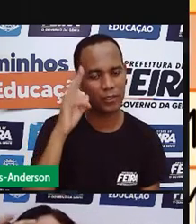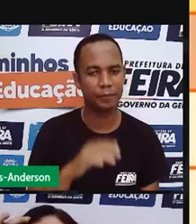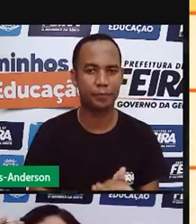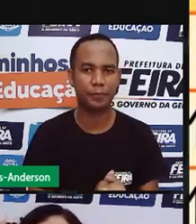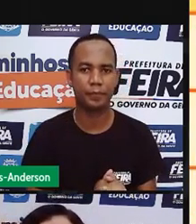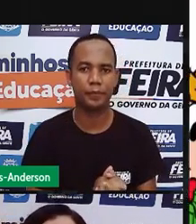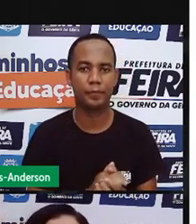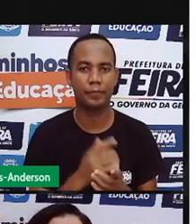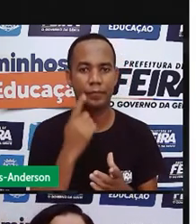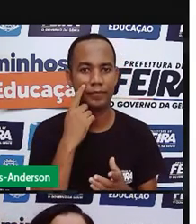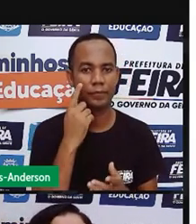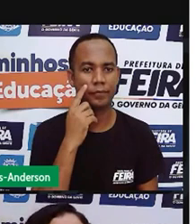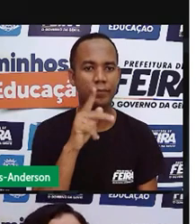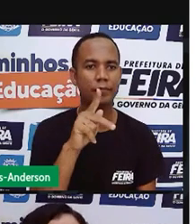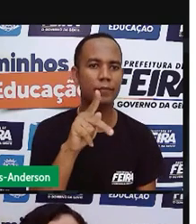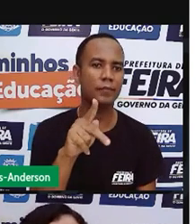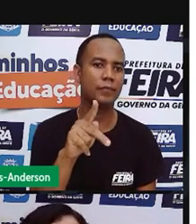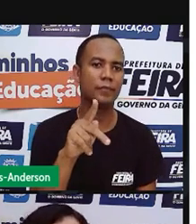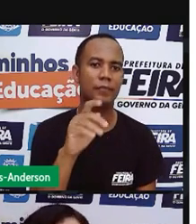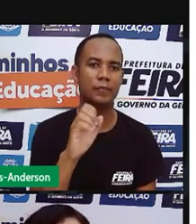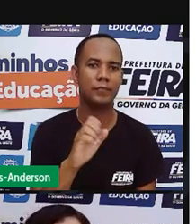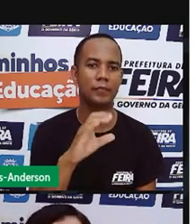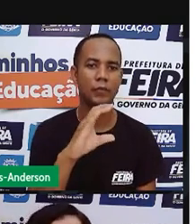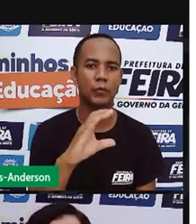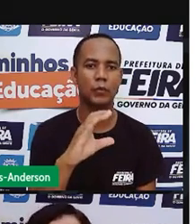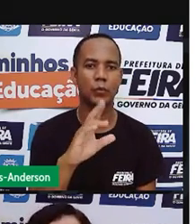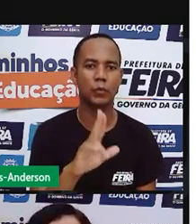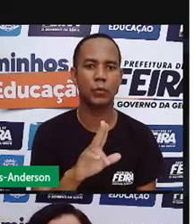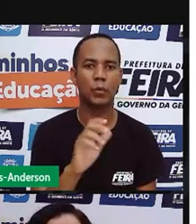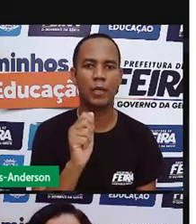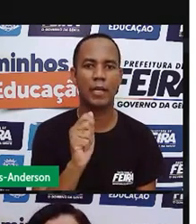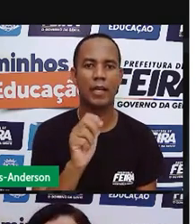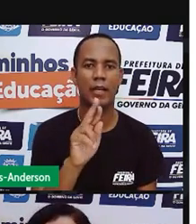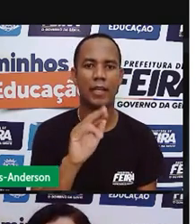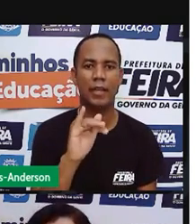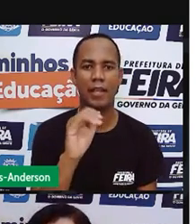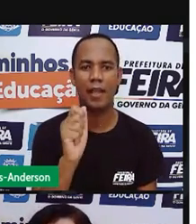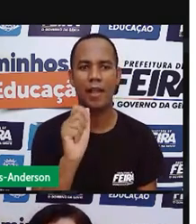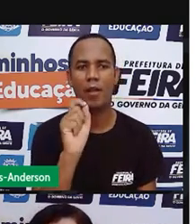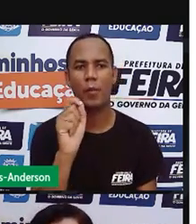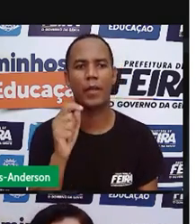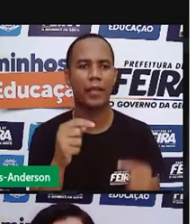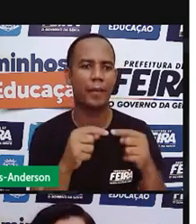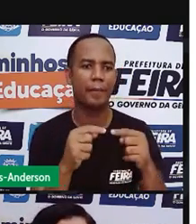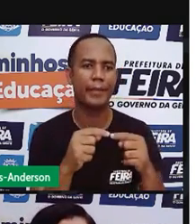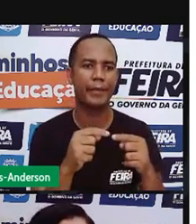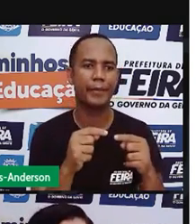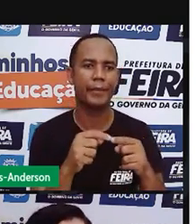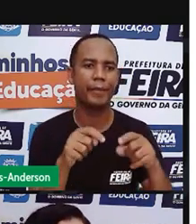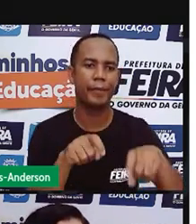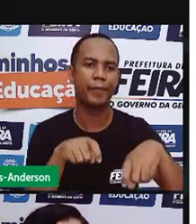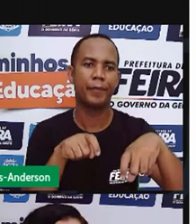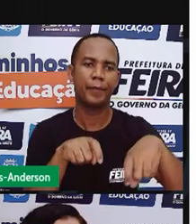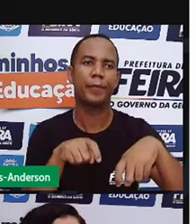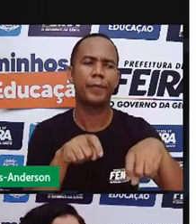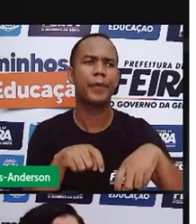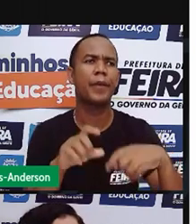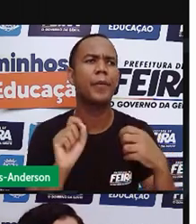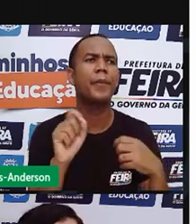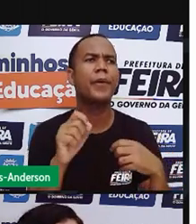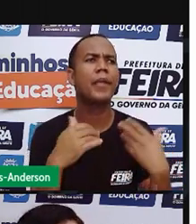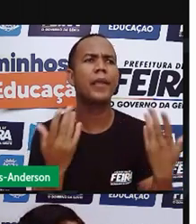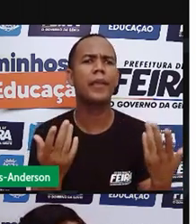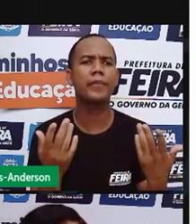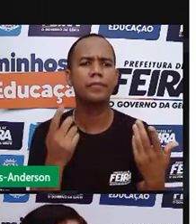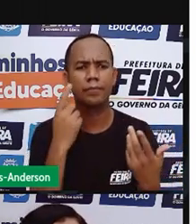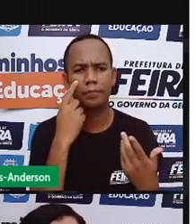Pecuária. Na última aula, nós vimos um pouco sobre a pecuária, mas a gente viu assim, bem